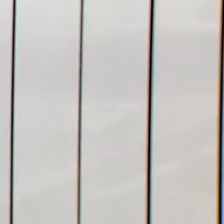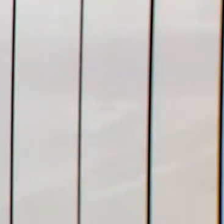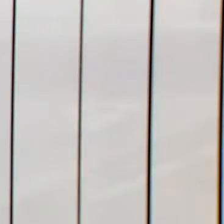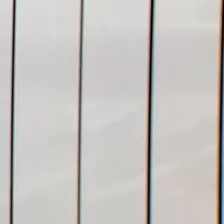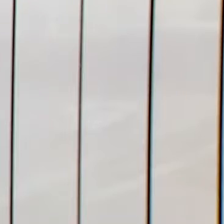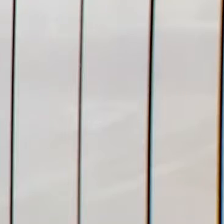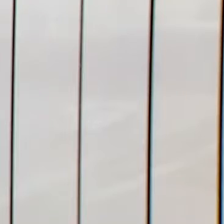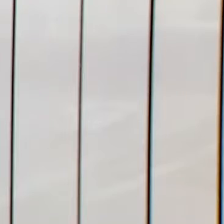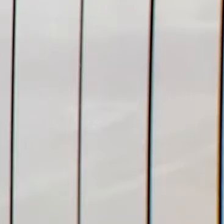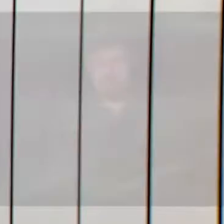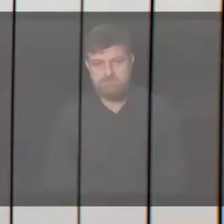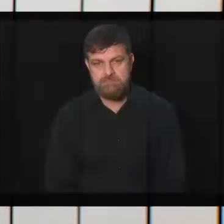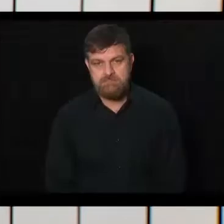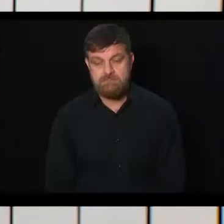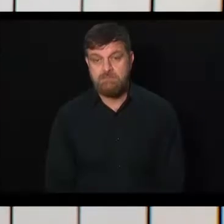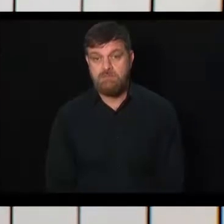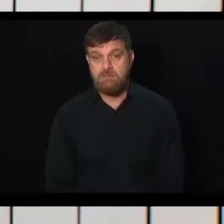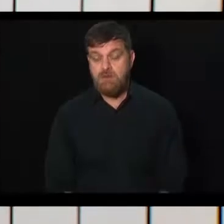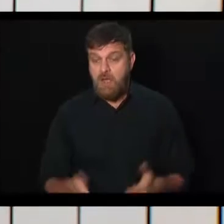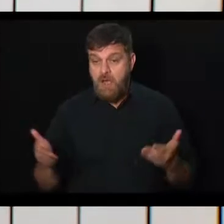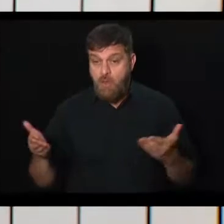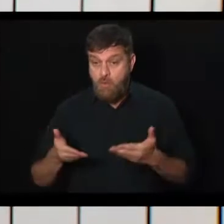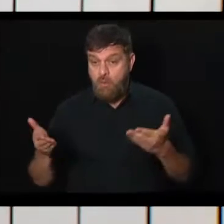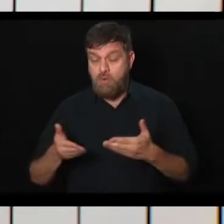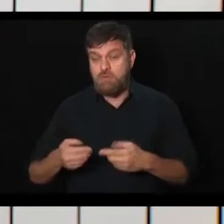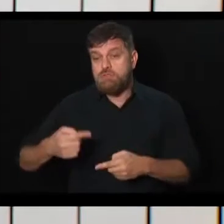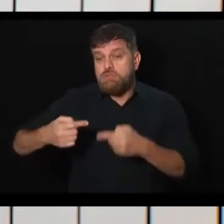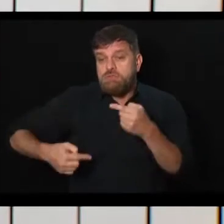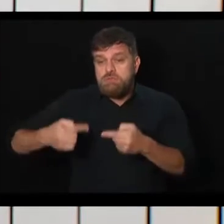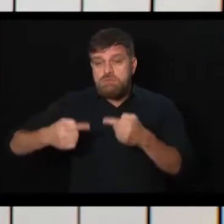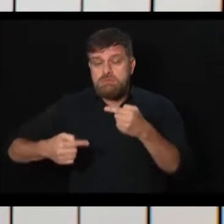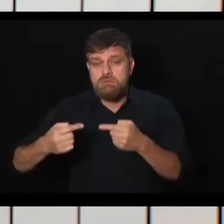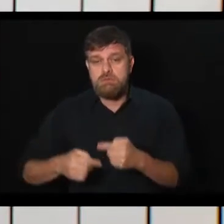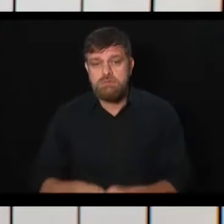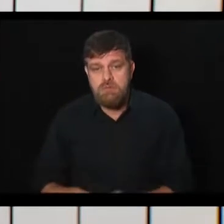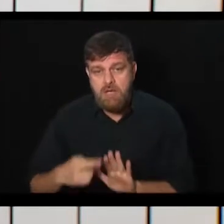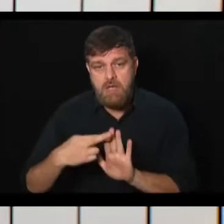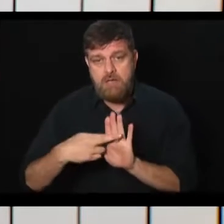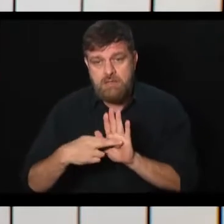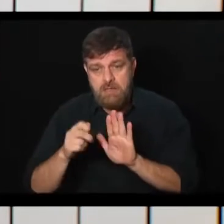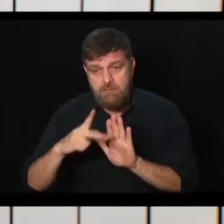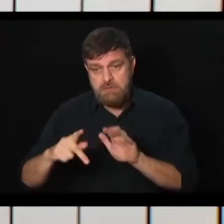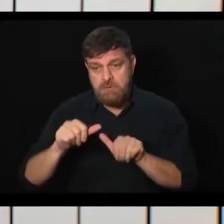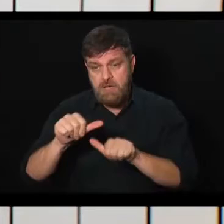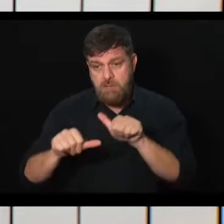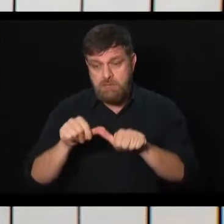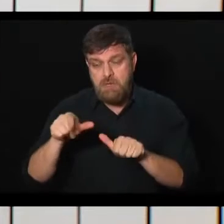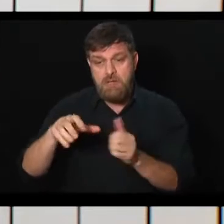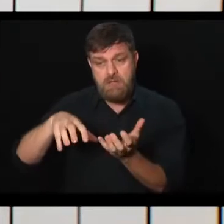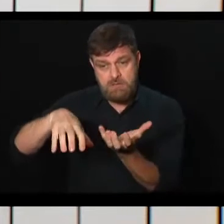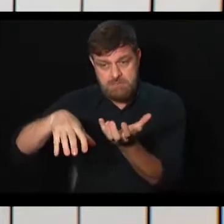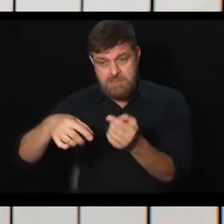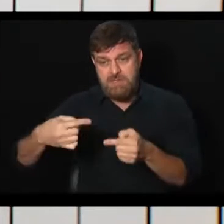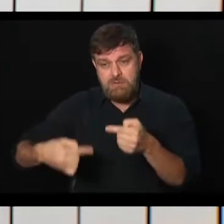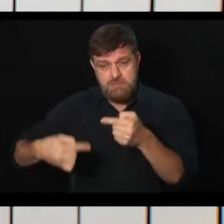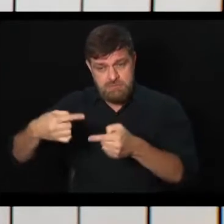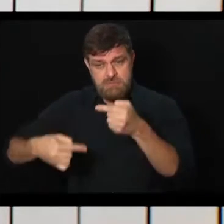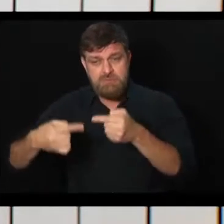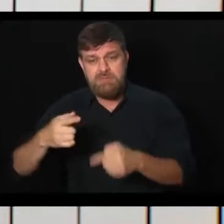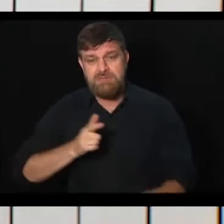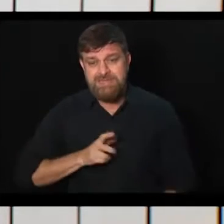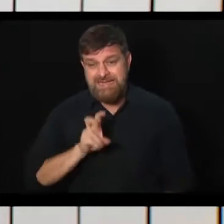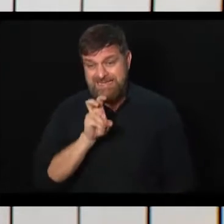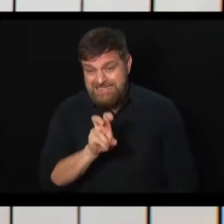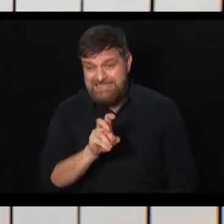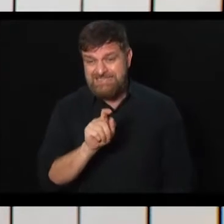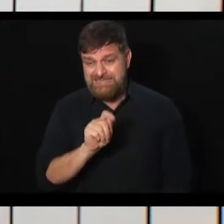O do questão de ordem que hoje discute aqui é a reforma da Previdência que tramita no Senado. Ela passou cinco